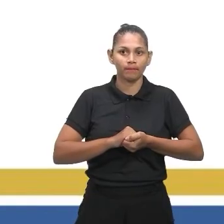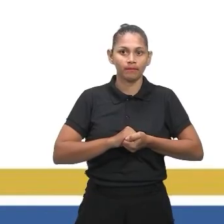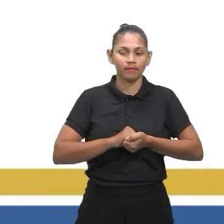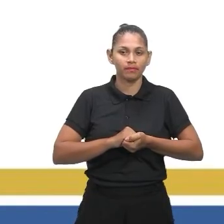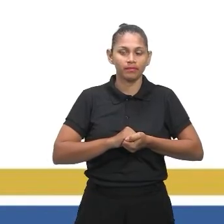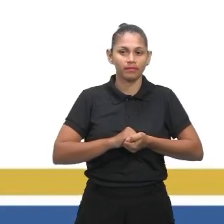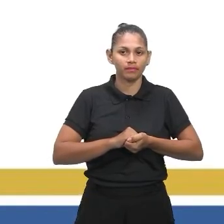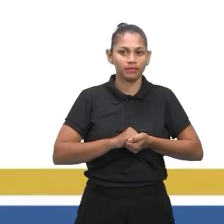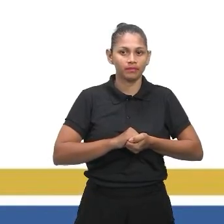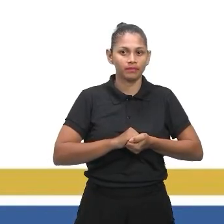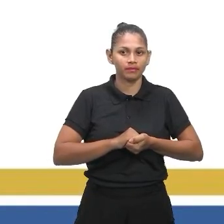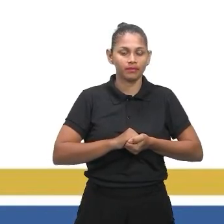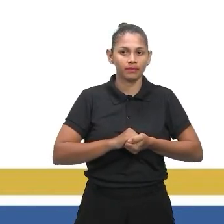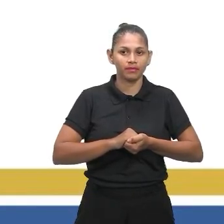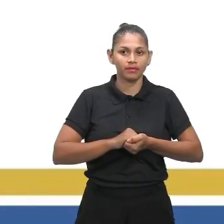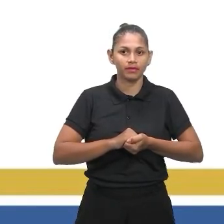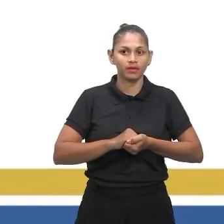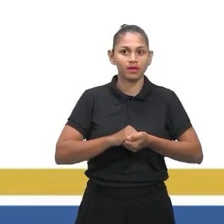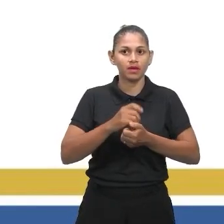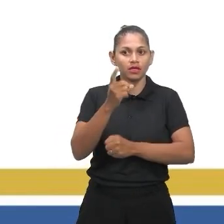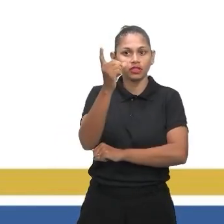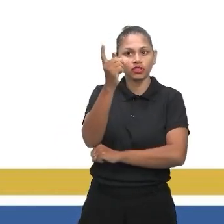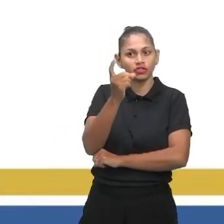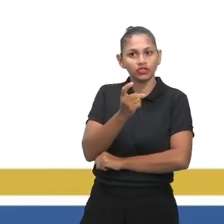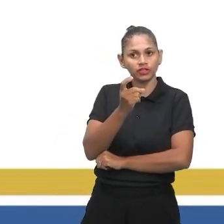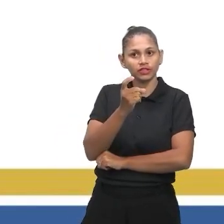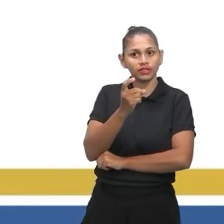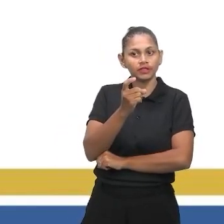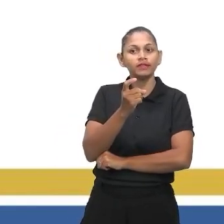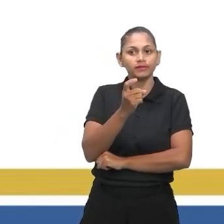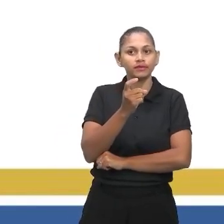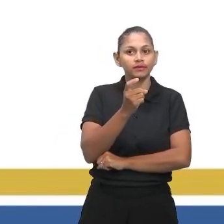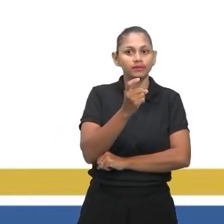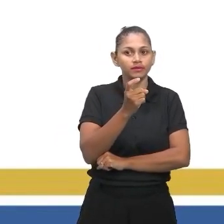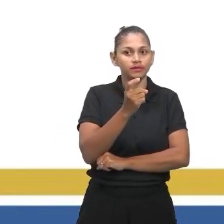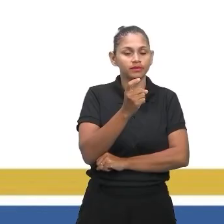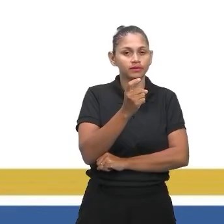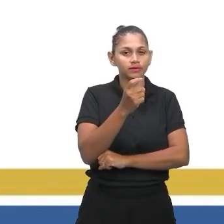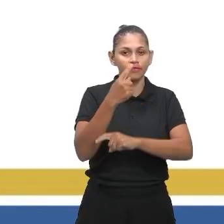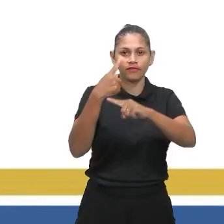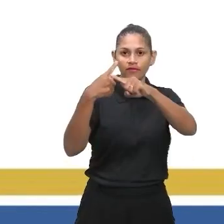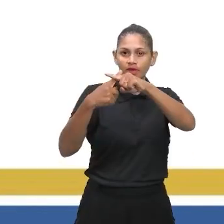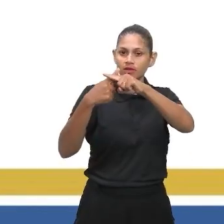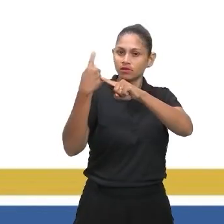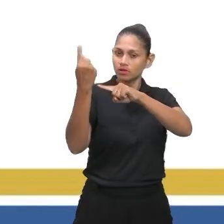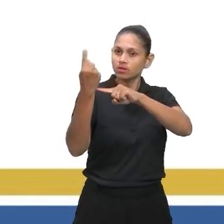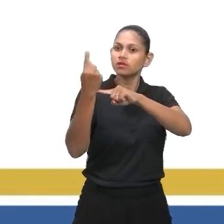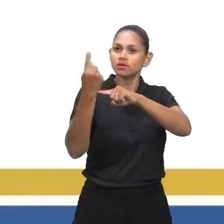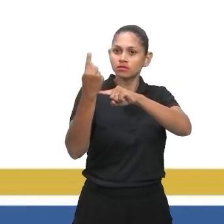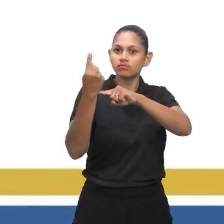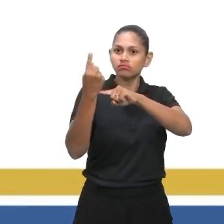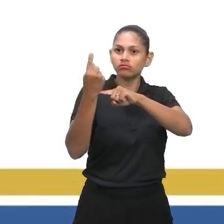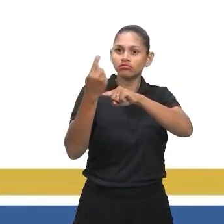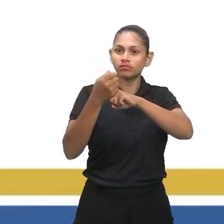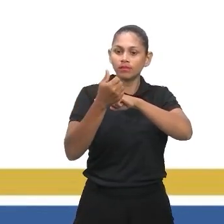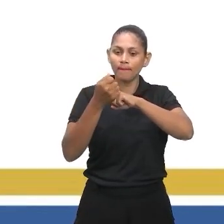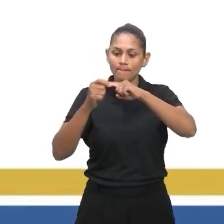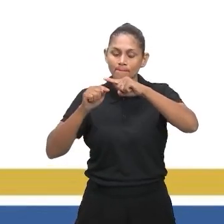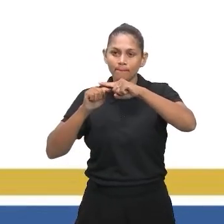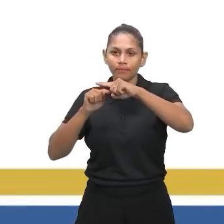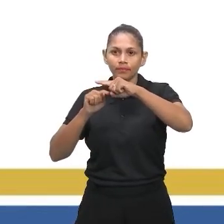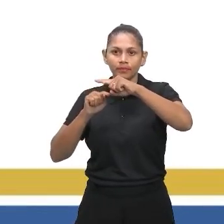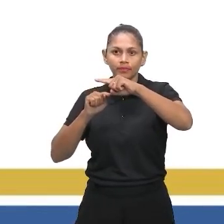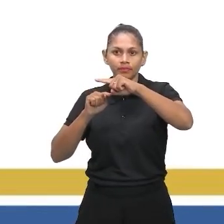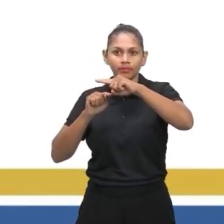ficar X vezes 1, que é X. 8 vezes 1, 8.000. Ah, está em centímetros. Ele quer o diâmetro